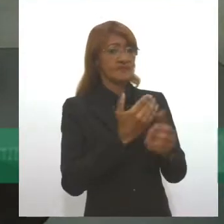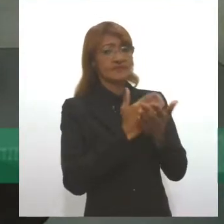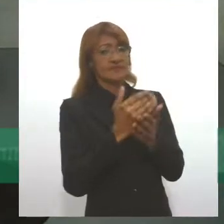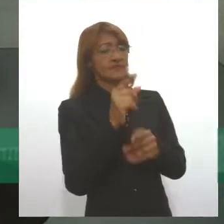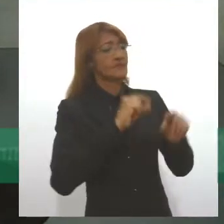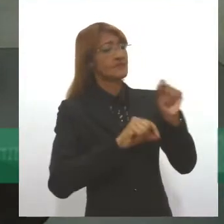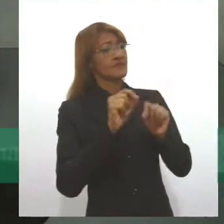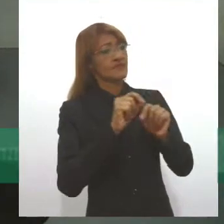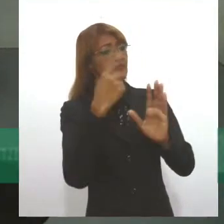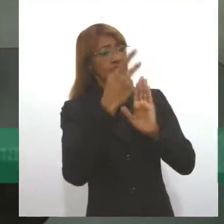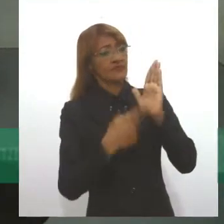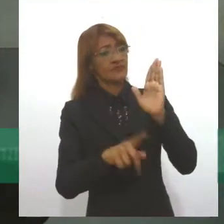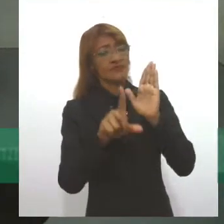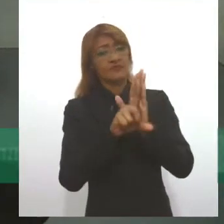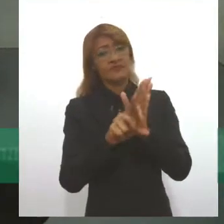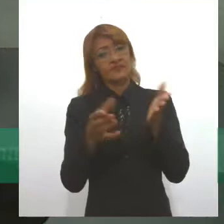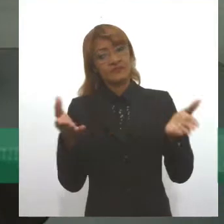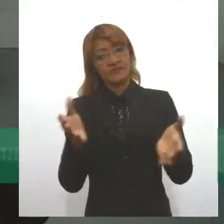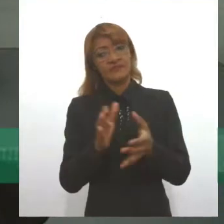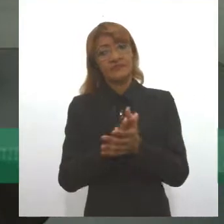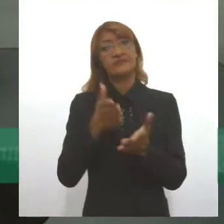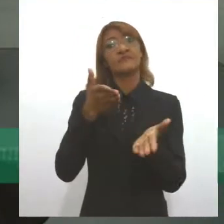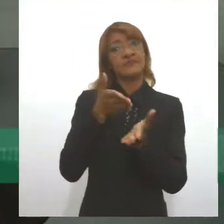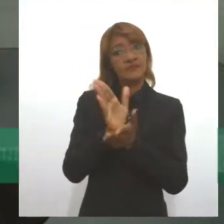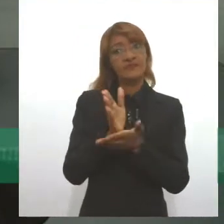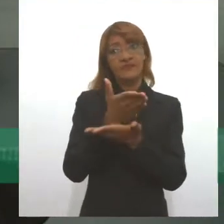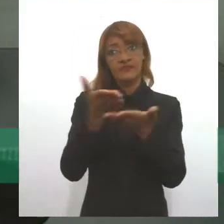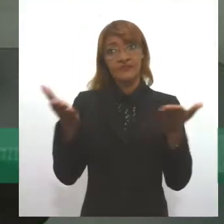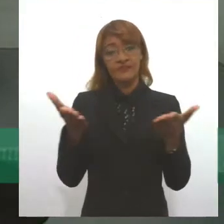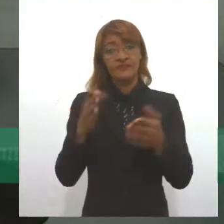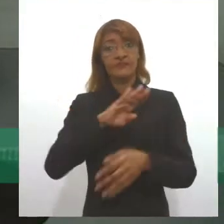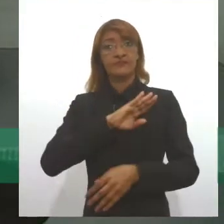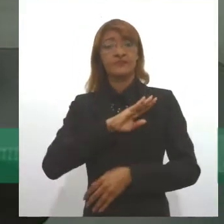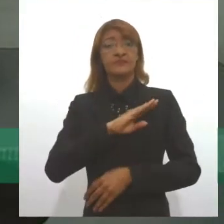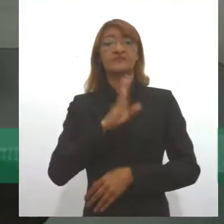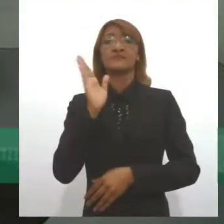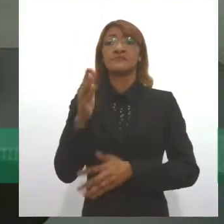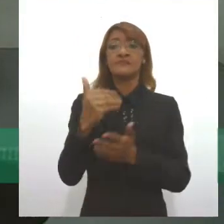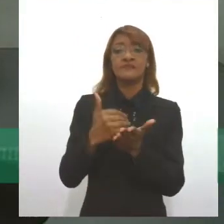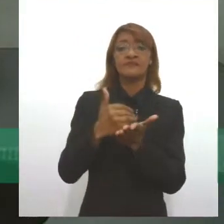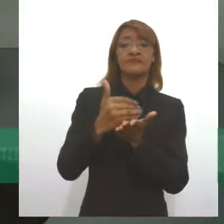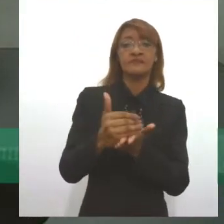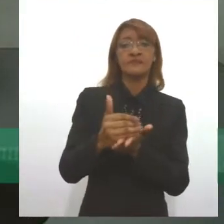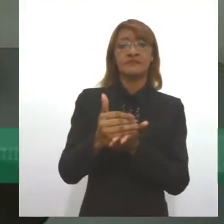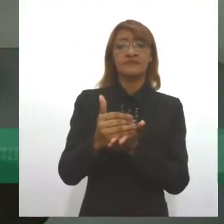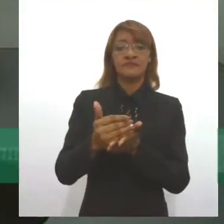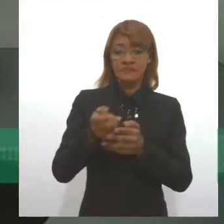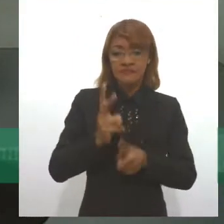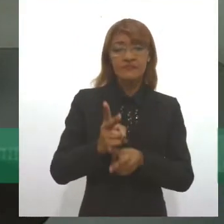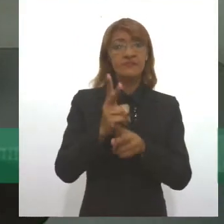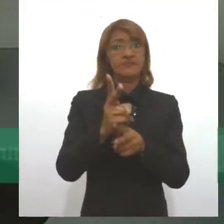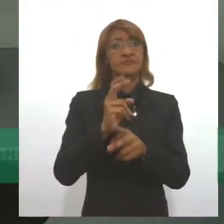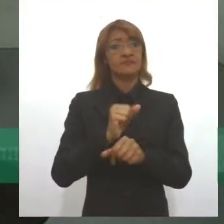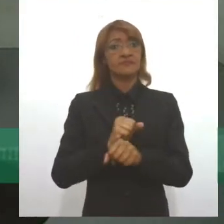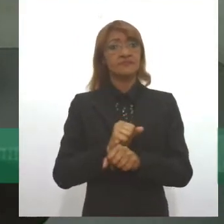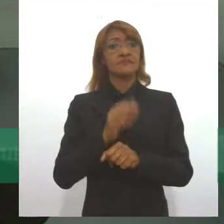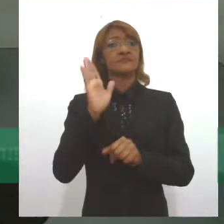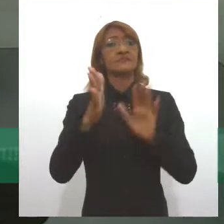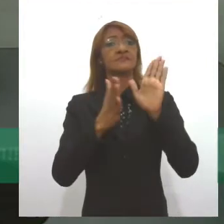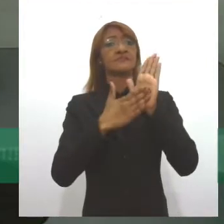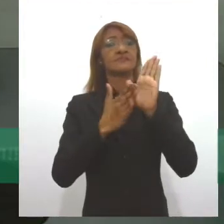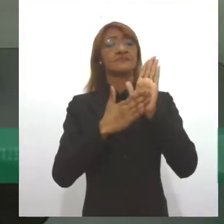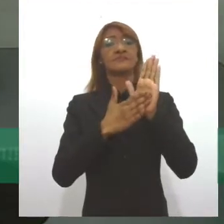O projeto de lei que apresentei, que foi aprovado pelos colegas, é, na verdade, um passo inicial para darmos cumprimento àquilo que essa proposta do